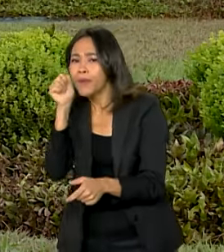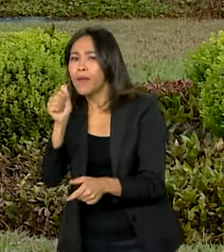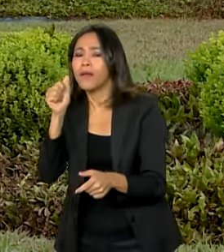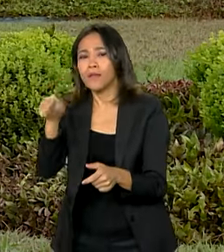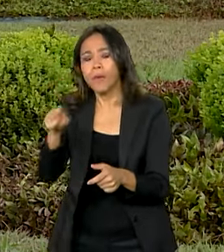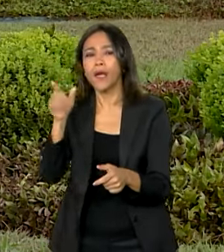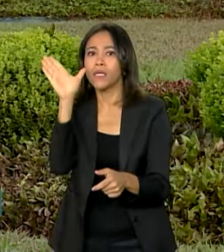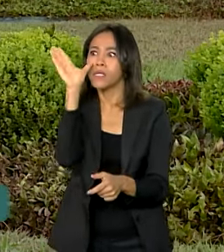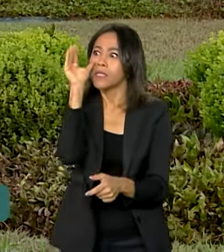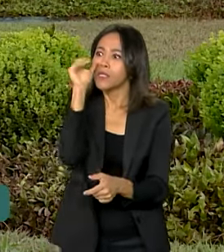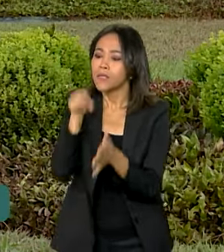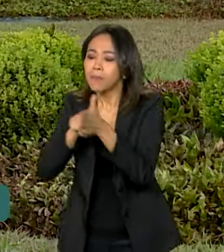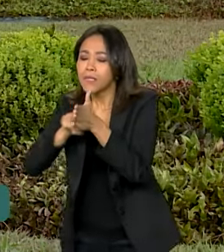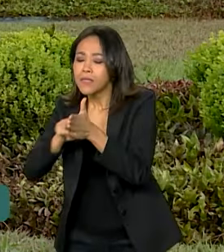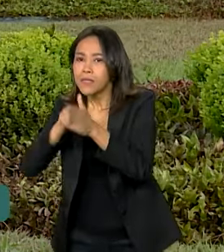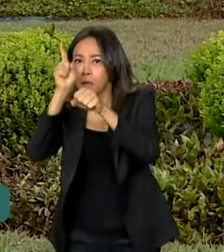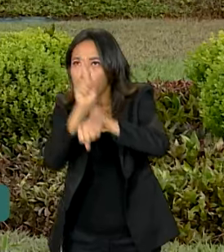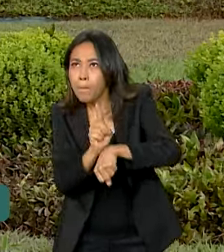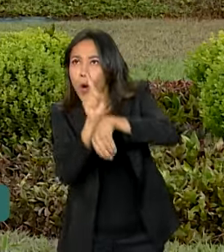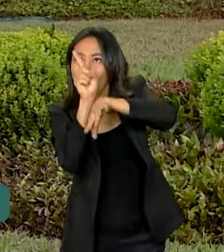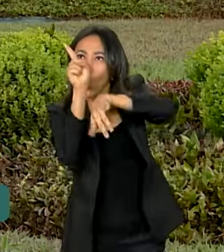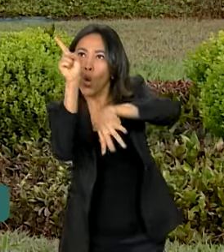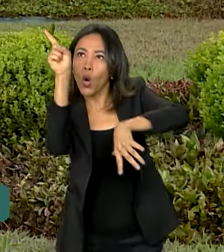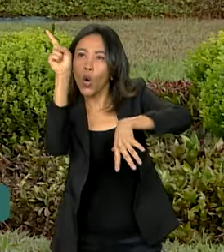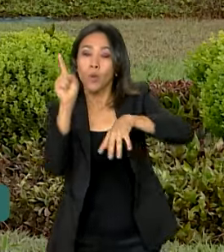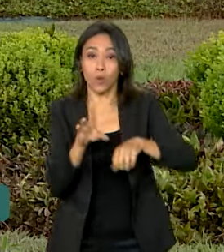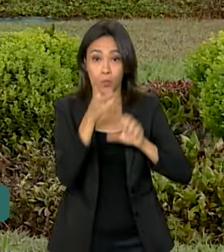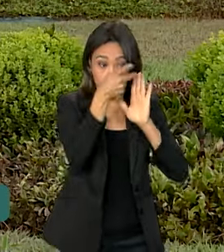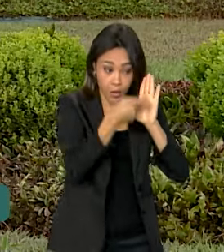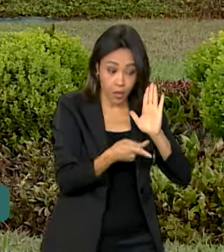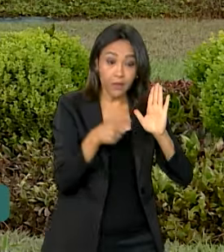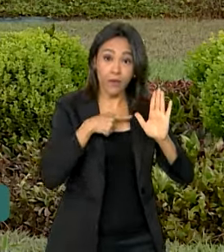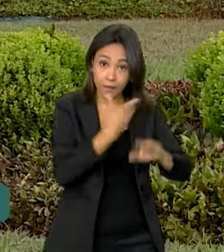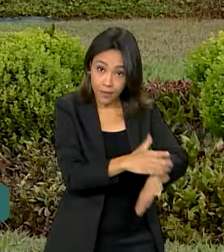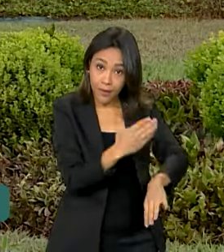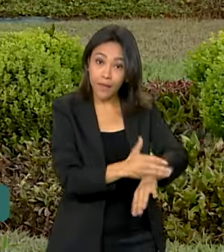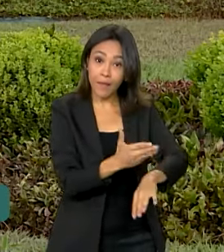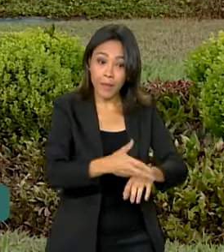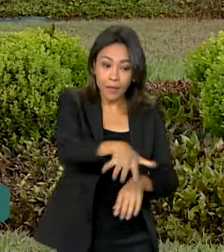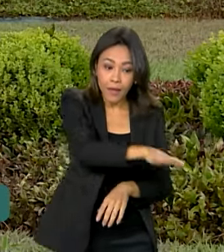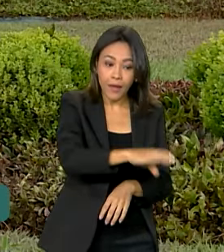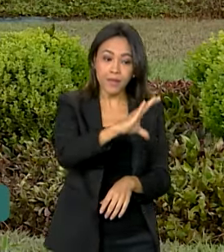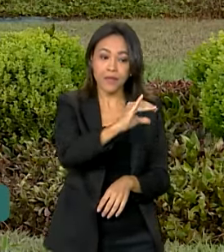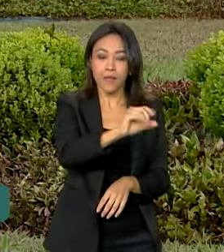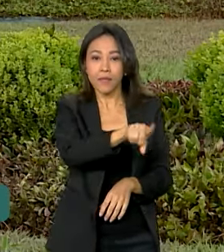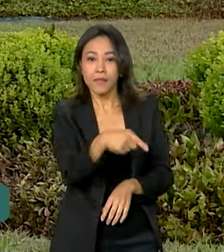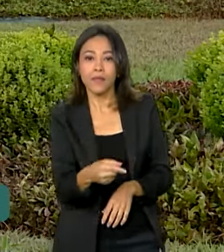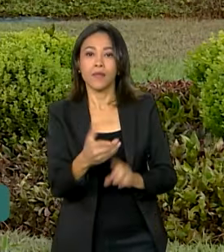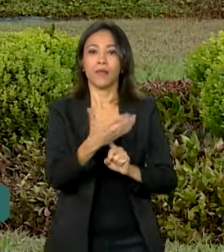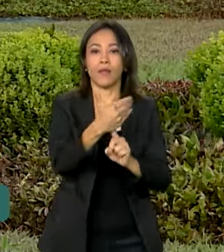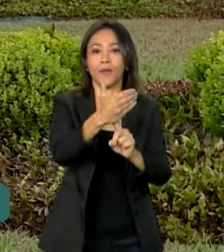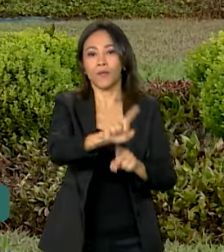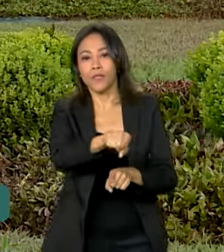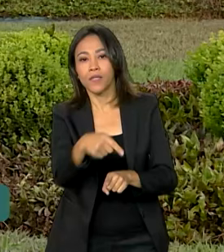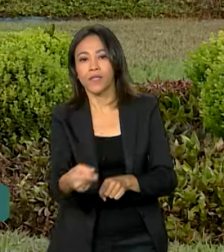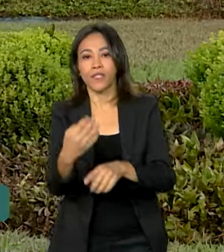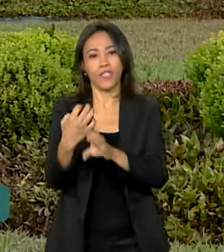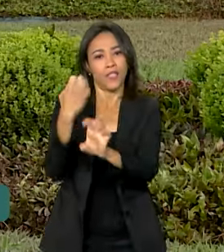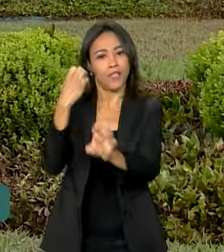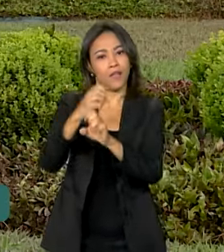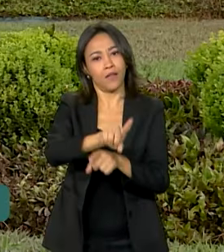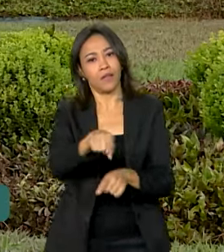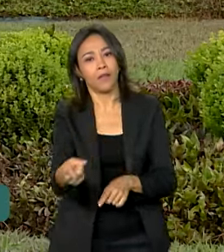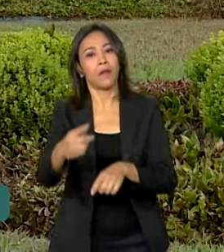aeroespacial. O projeto oferece capacitação nas áreas de ciências, tecnologia, engenharia, artes e